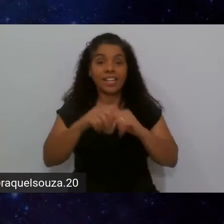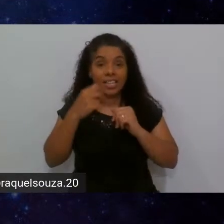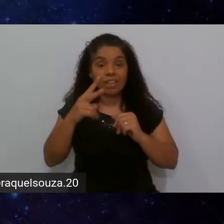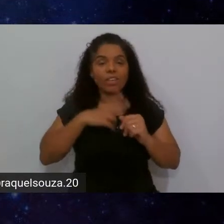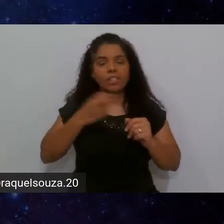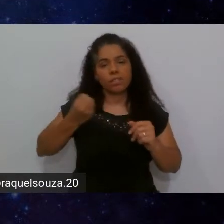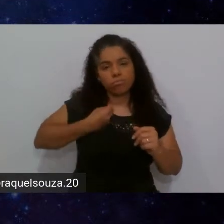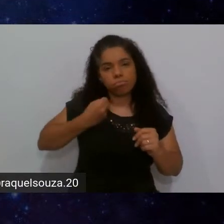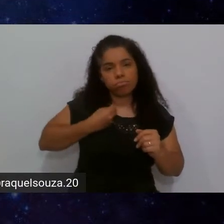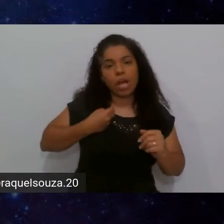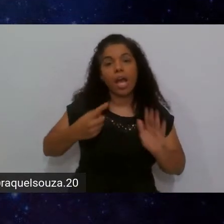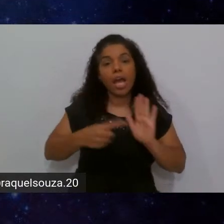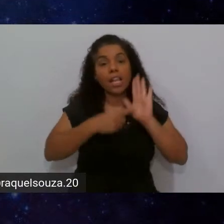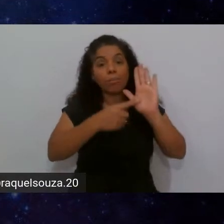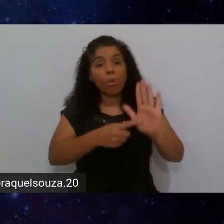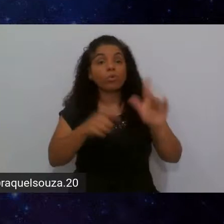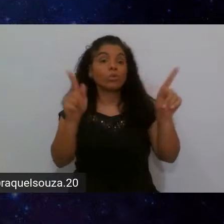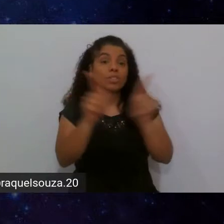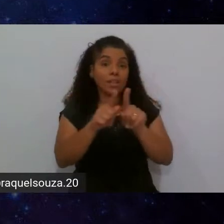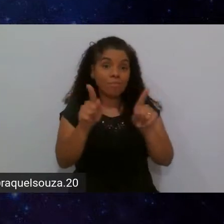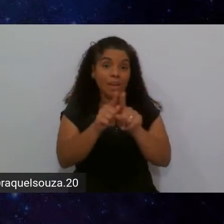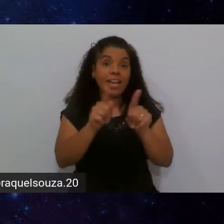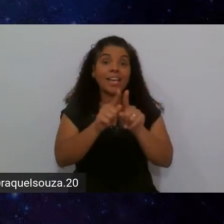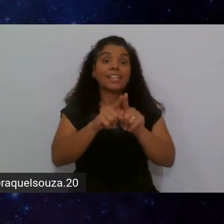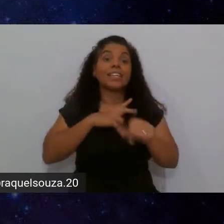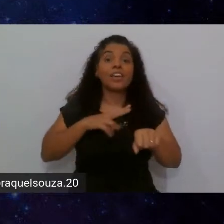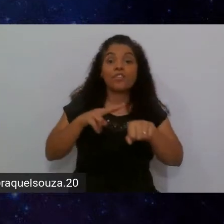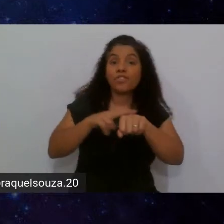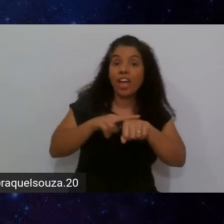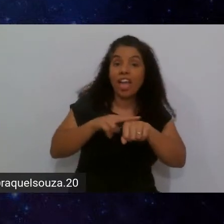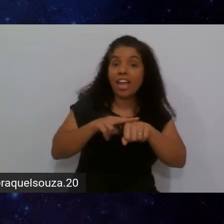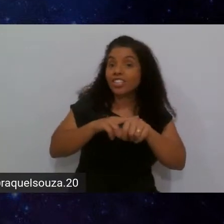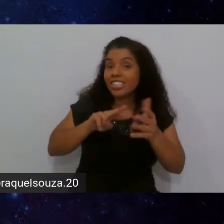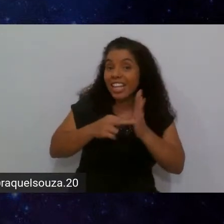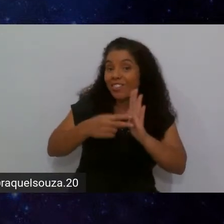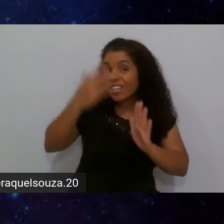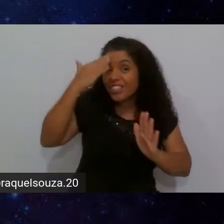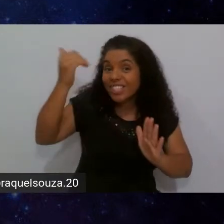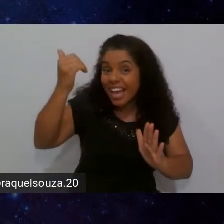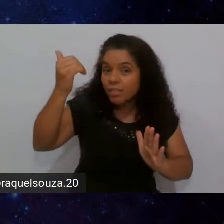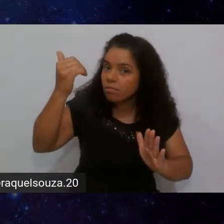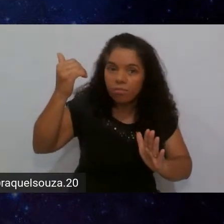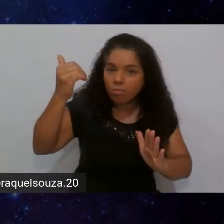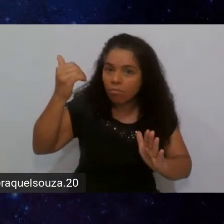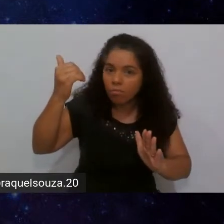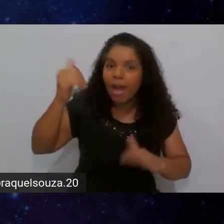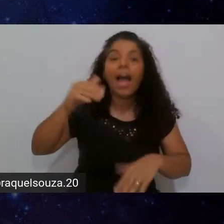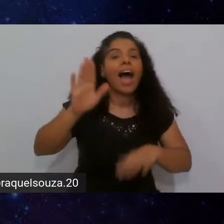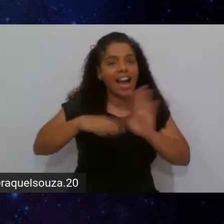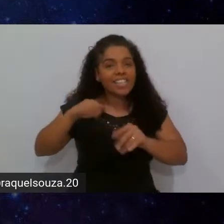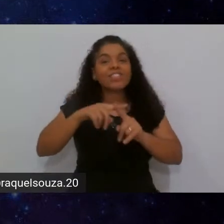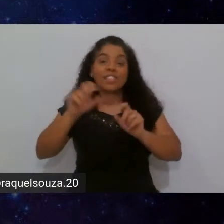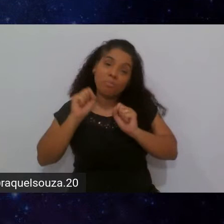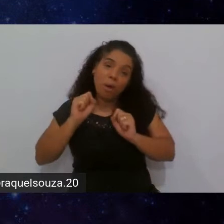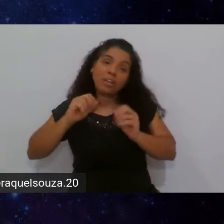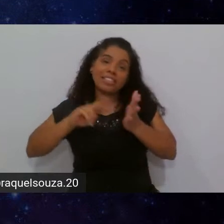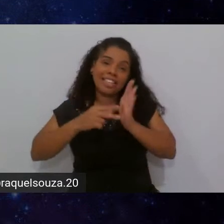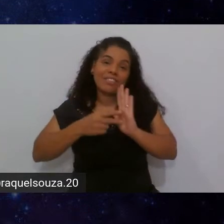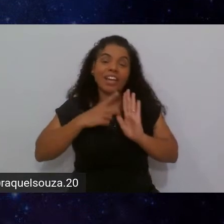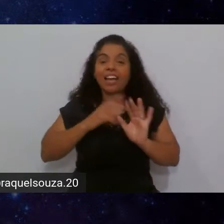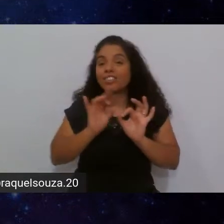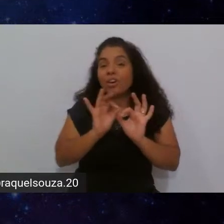números ela nos mostrou também que verde não significa sucesso muitas vezes pode significar